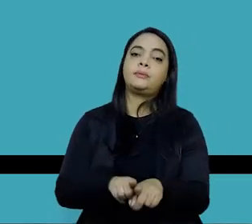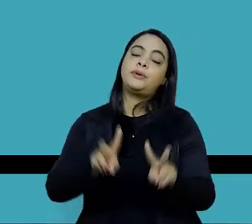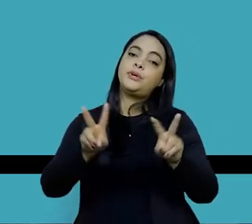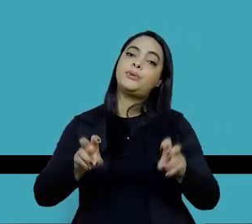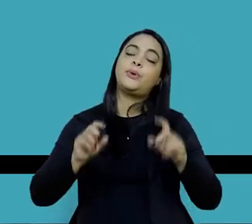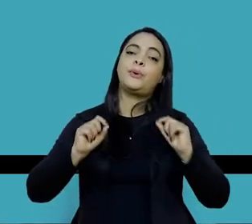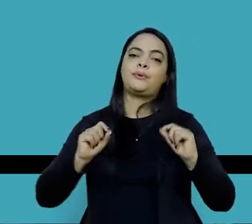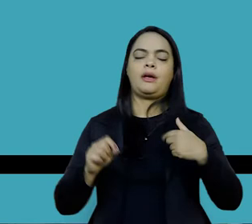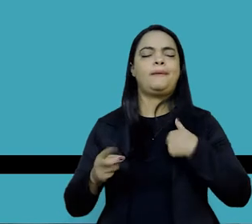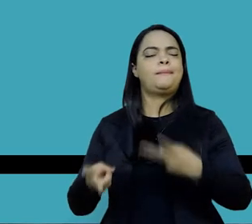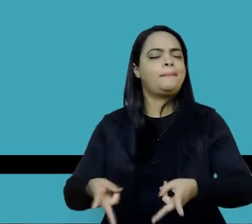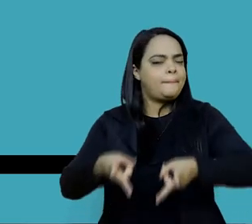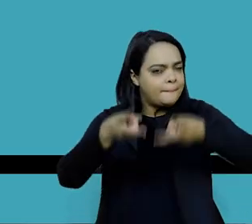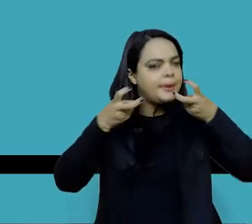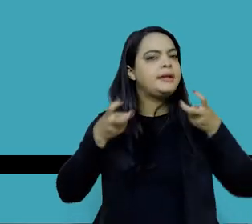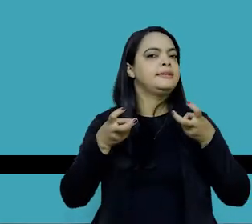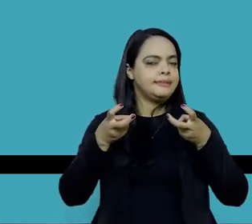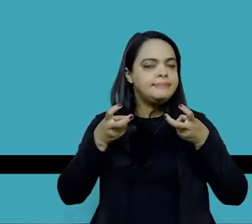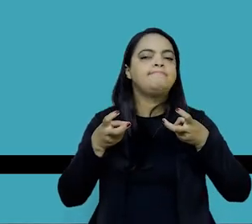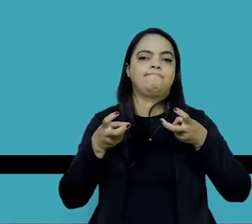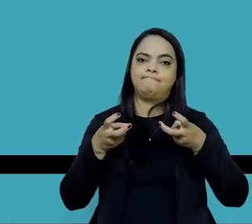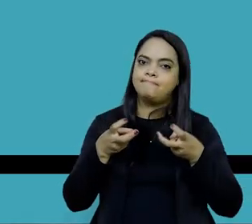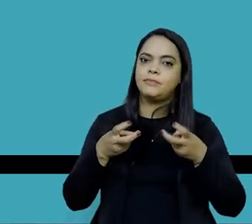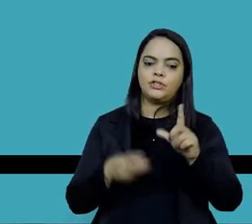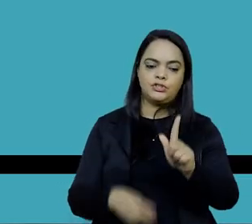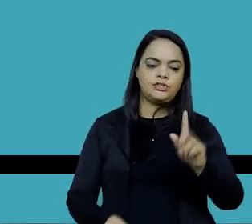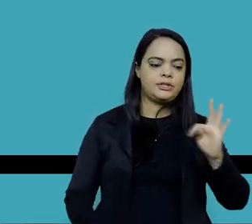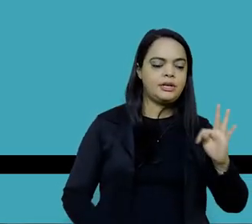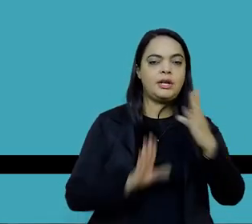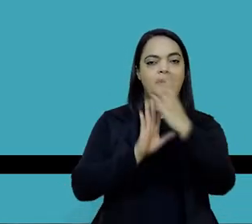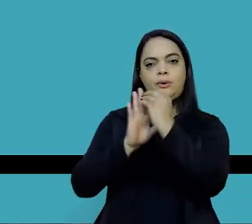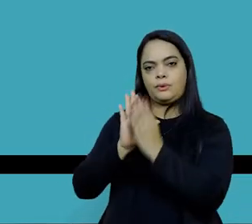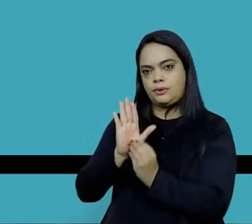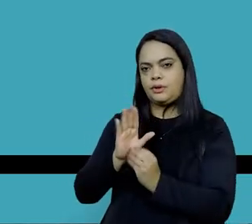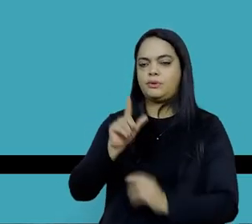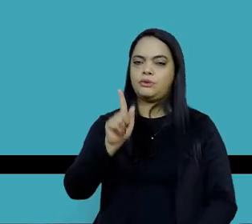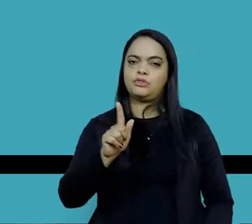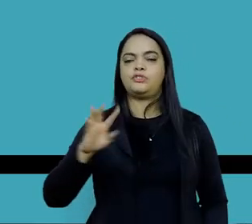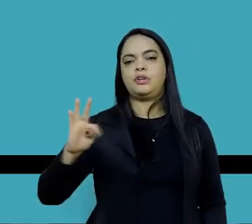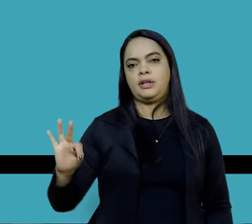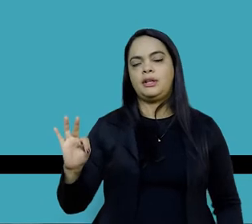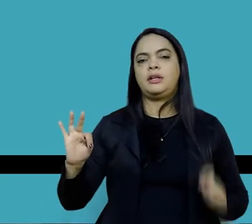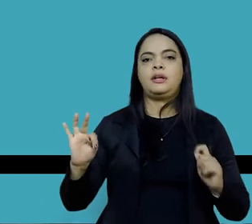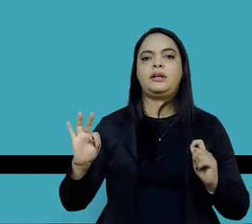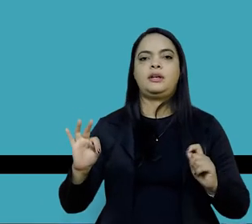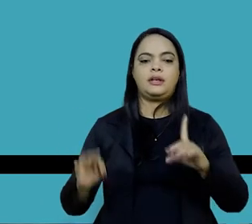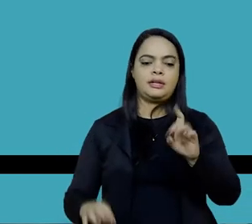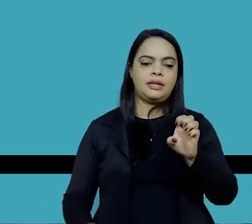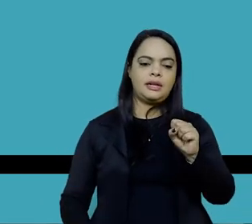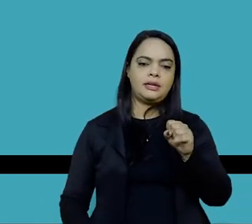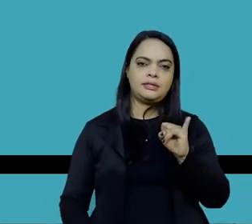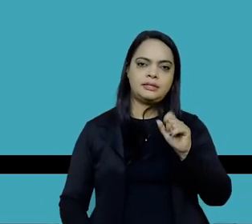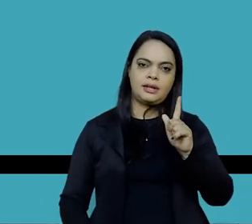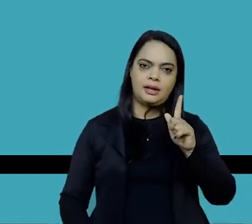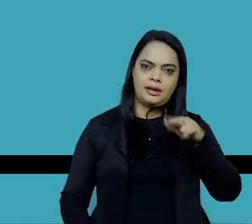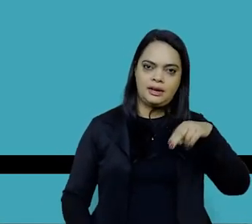uma discussão que eu tenho percebido muito, tanto no GT de conteúdo quanto no GT de design do portal,